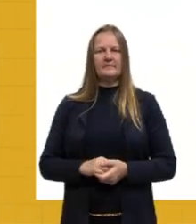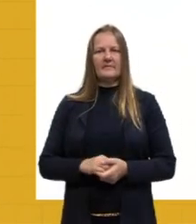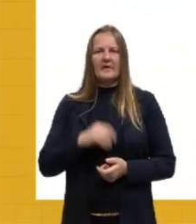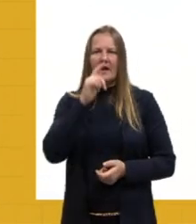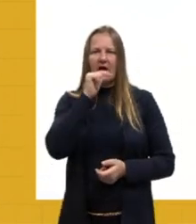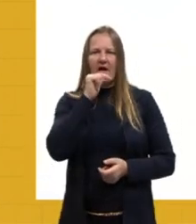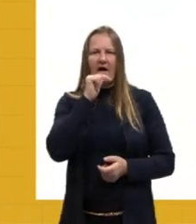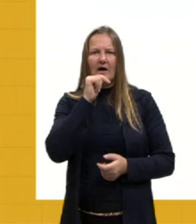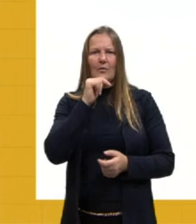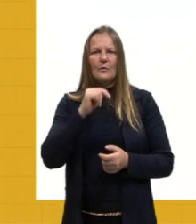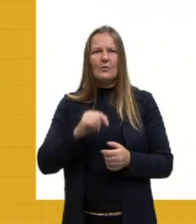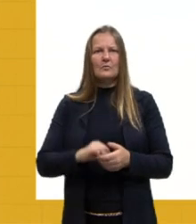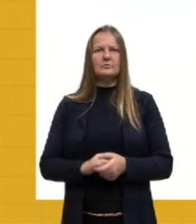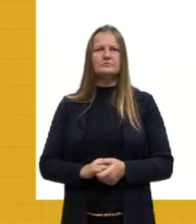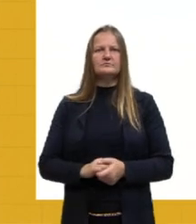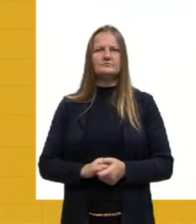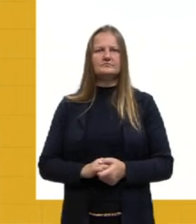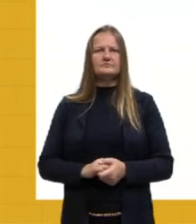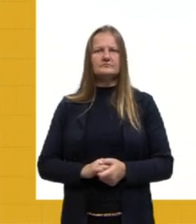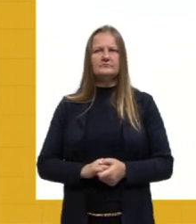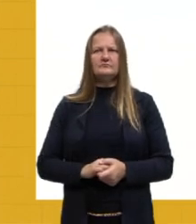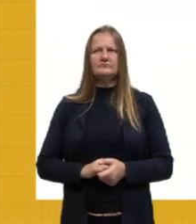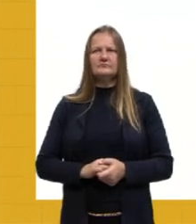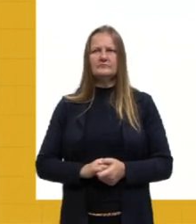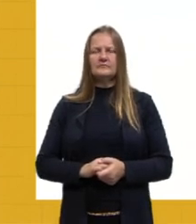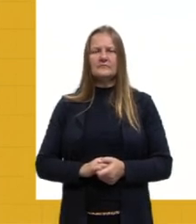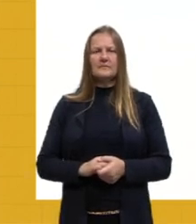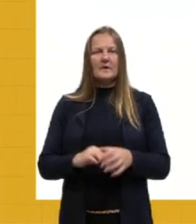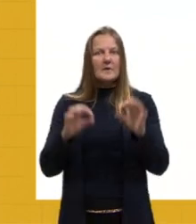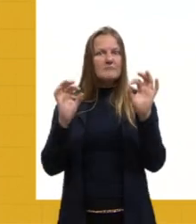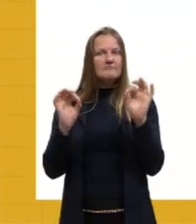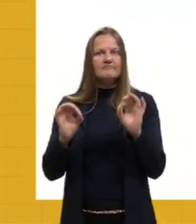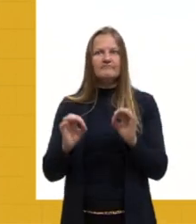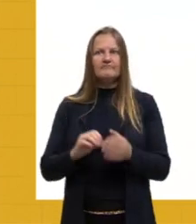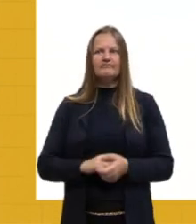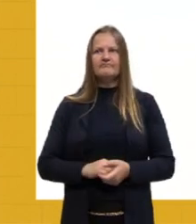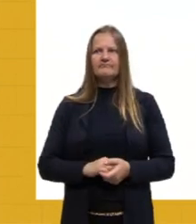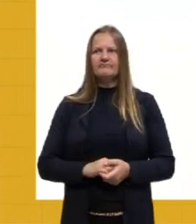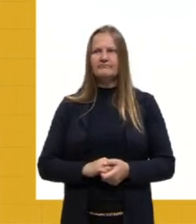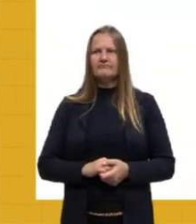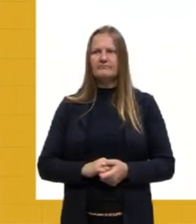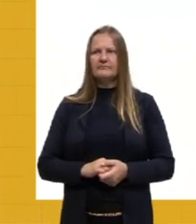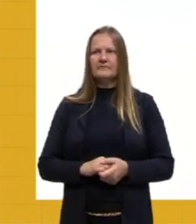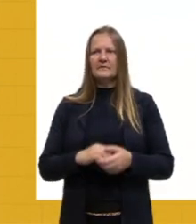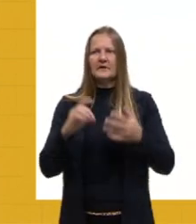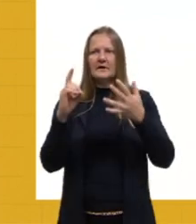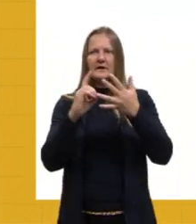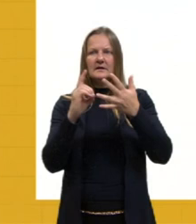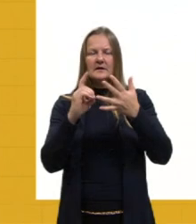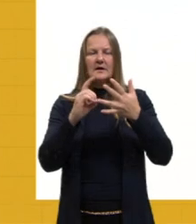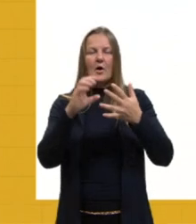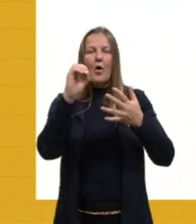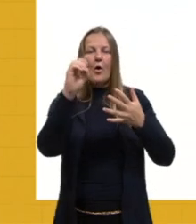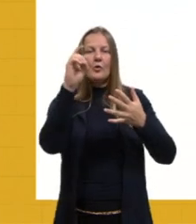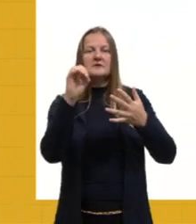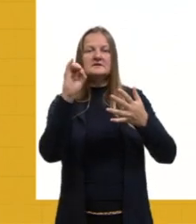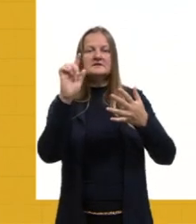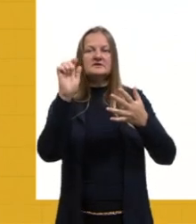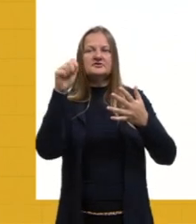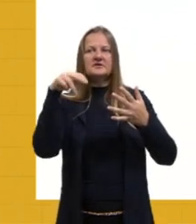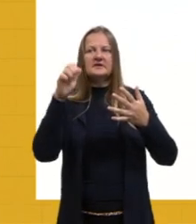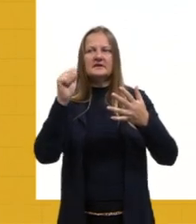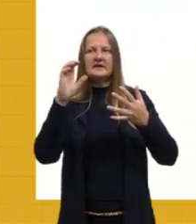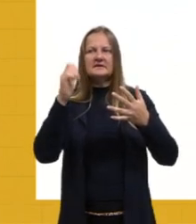adquire níveis altos de nutrientes. É uma boa pedida. D, oxigenação, processo de